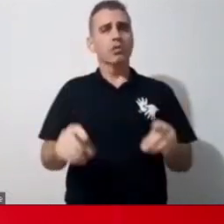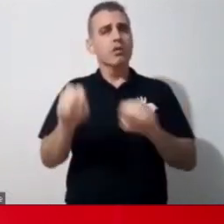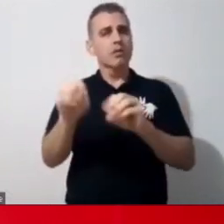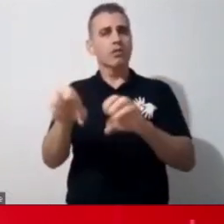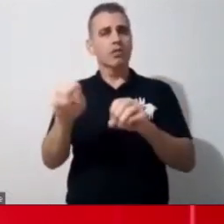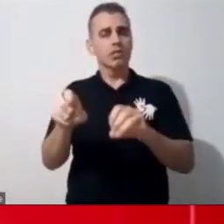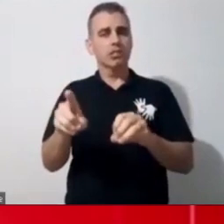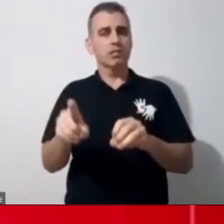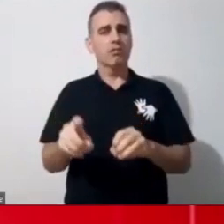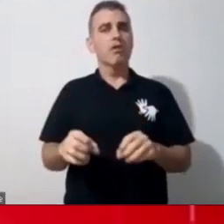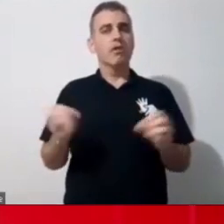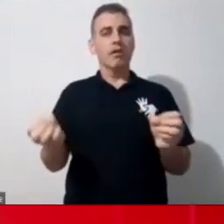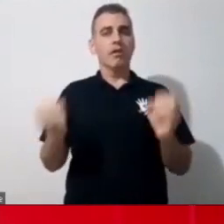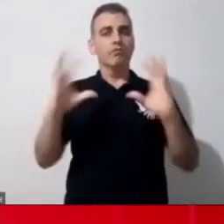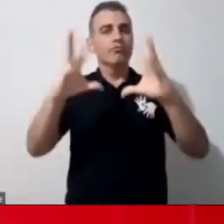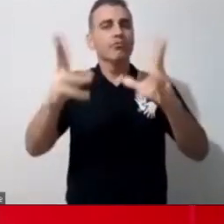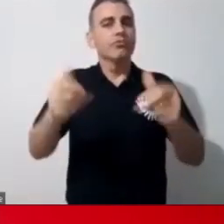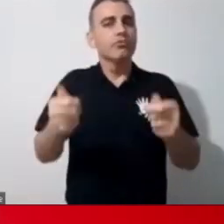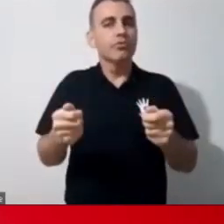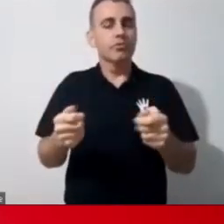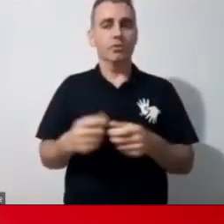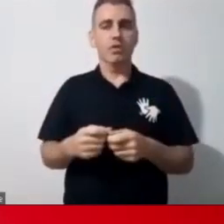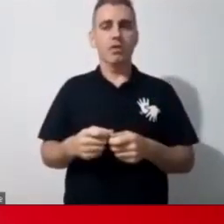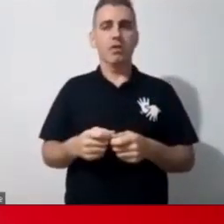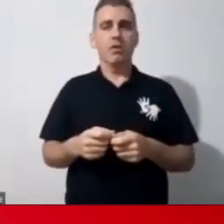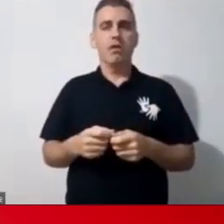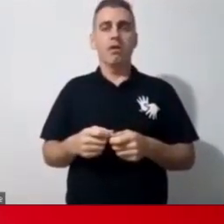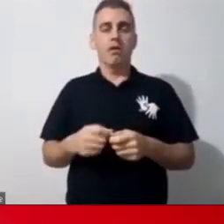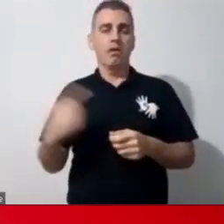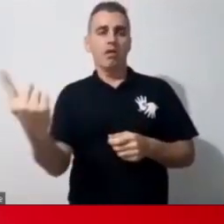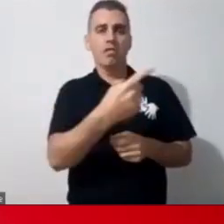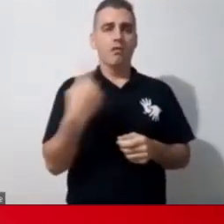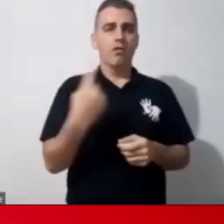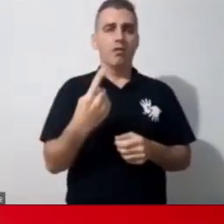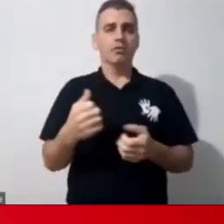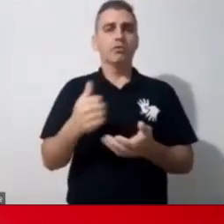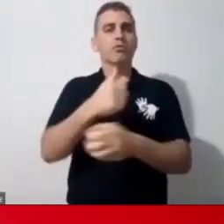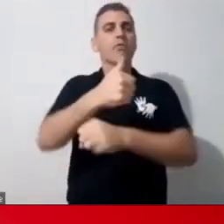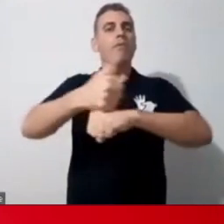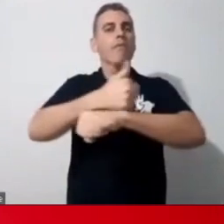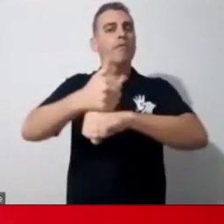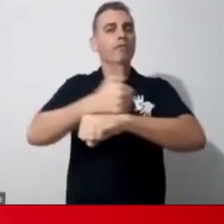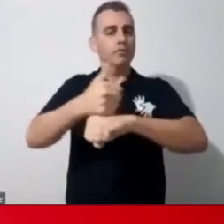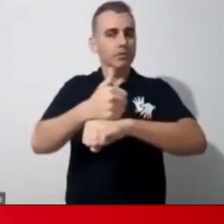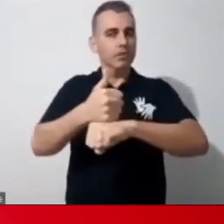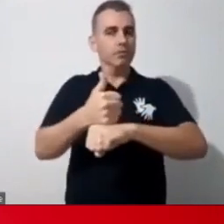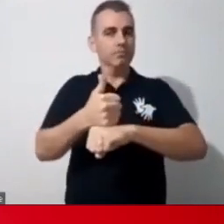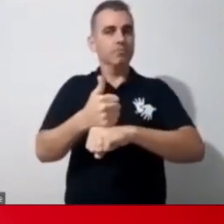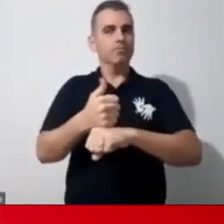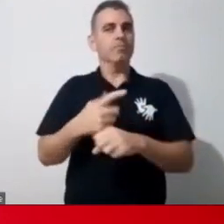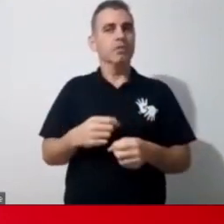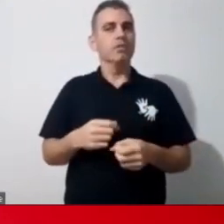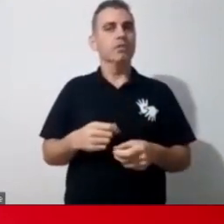nós, quanto profissional, de proporcionar para esse aluno, ele está escrito na LDB. Então, assim,